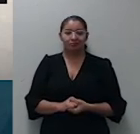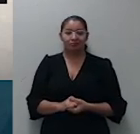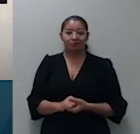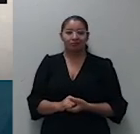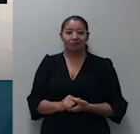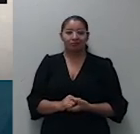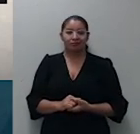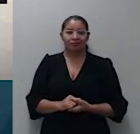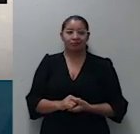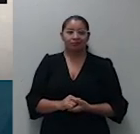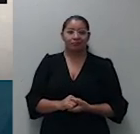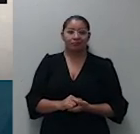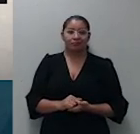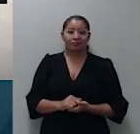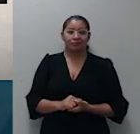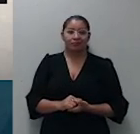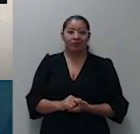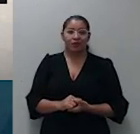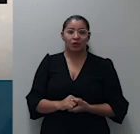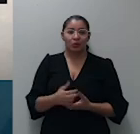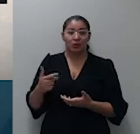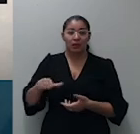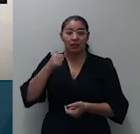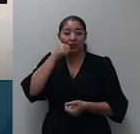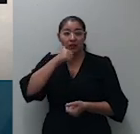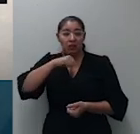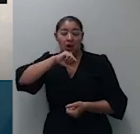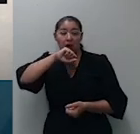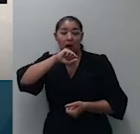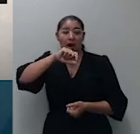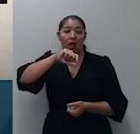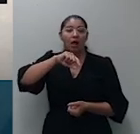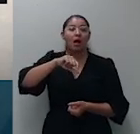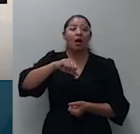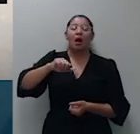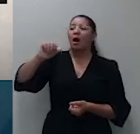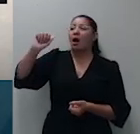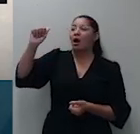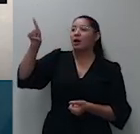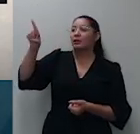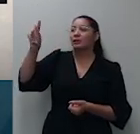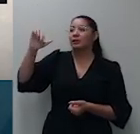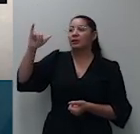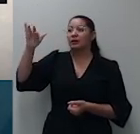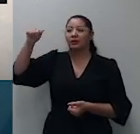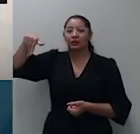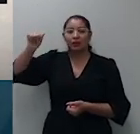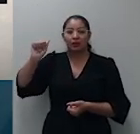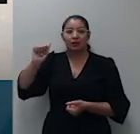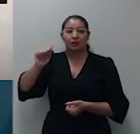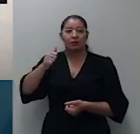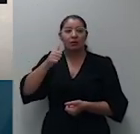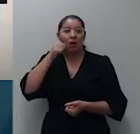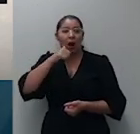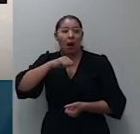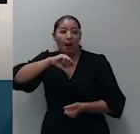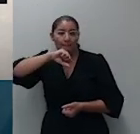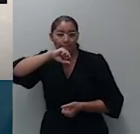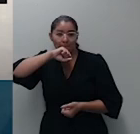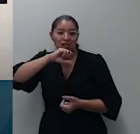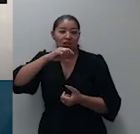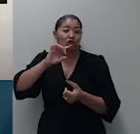considerando que a senhora Adriana não era meeira nem sucessora fora esposa mas já haviam se separado